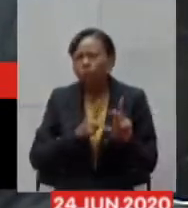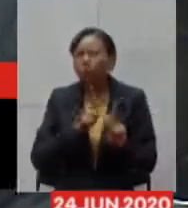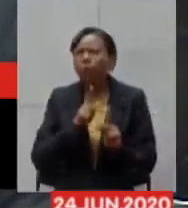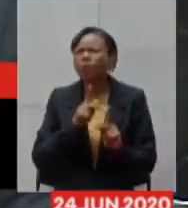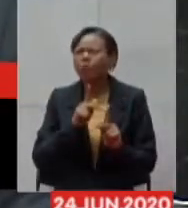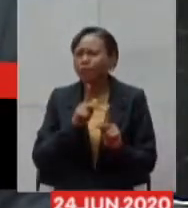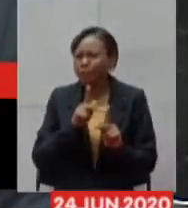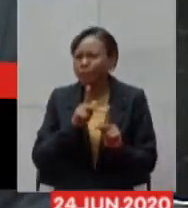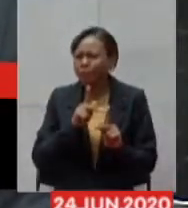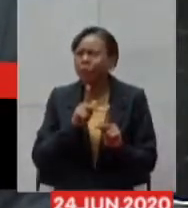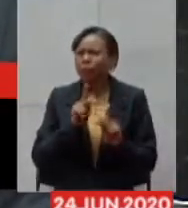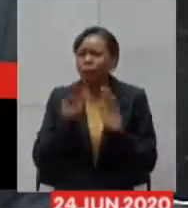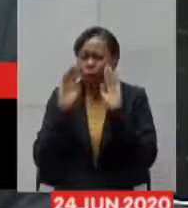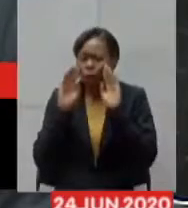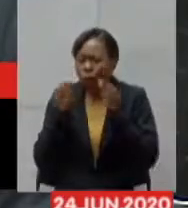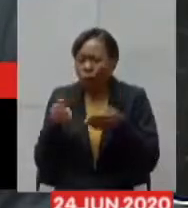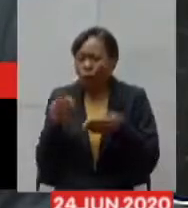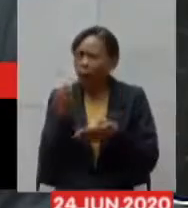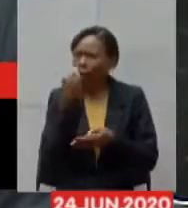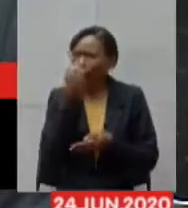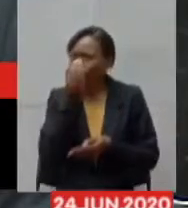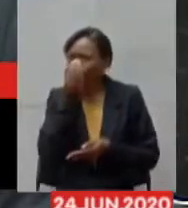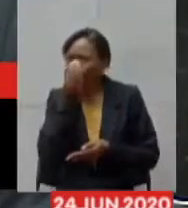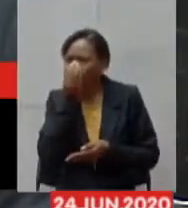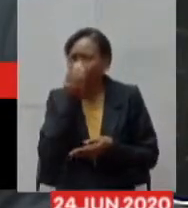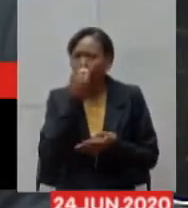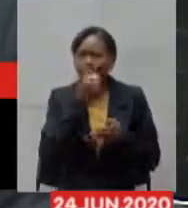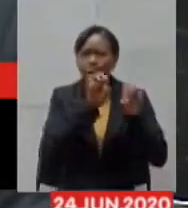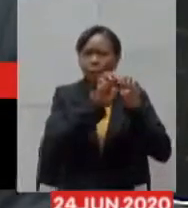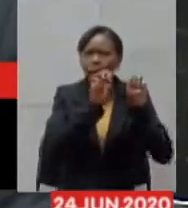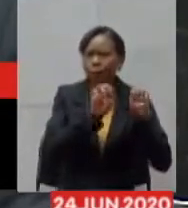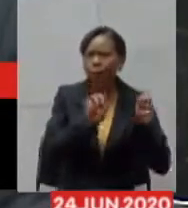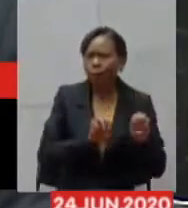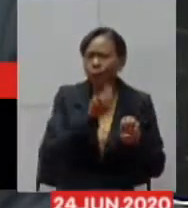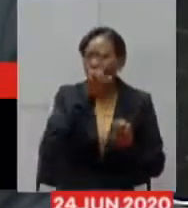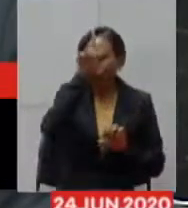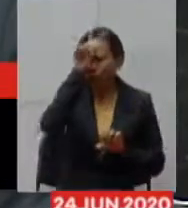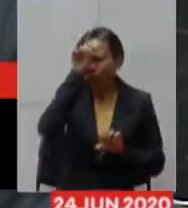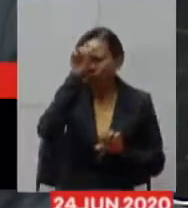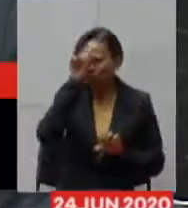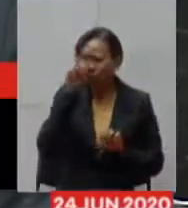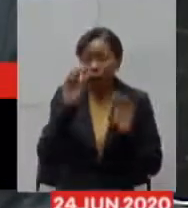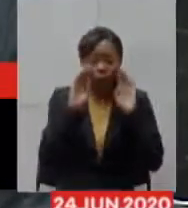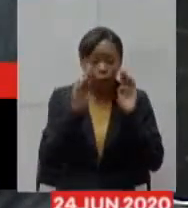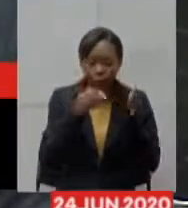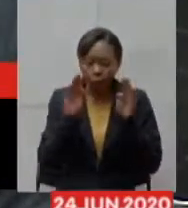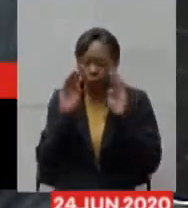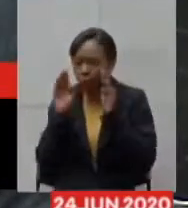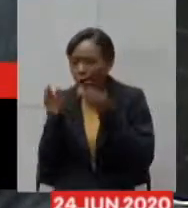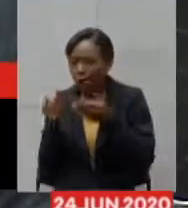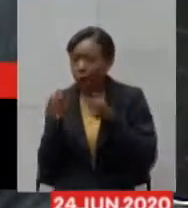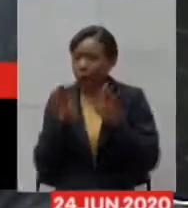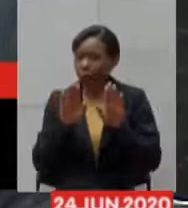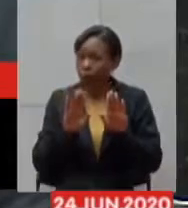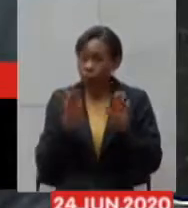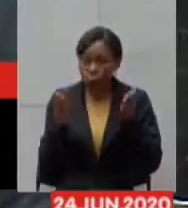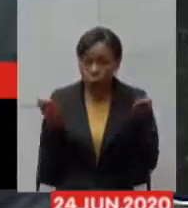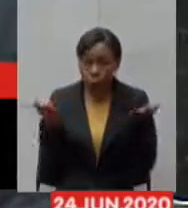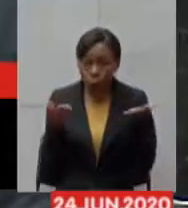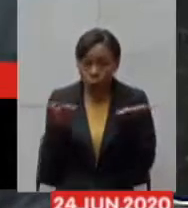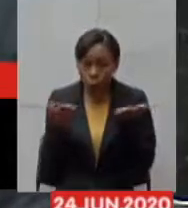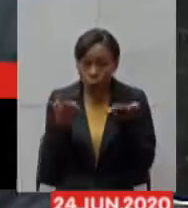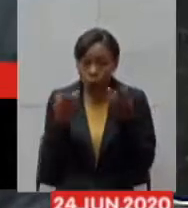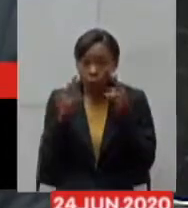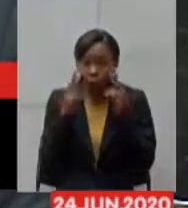sido em estrutura hospitalar se nós compararmos o que nós temos hoje no mundo o nós vimos acontecer